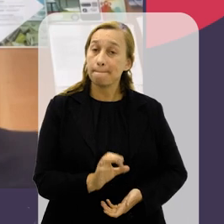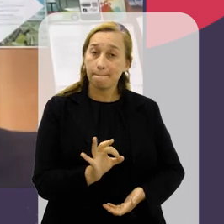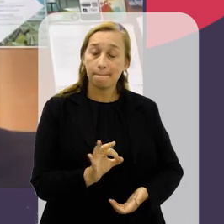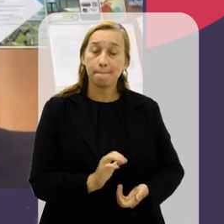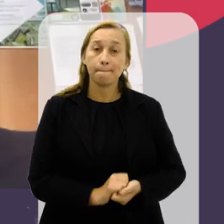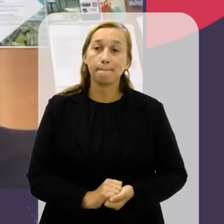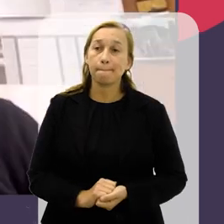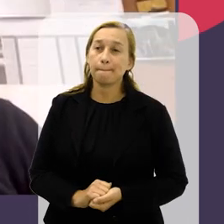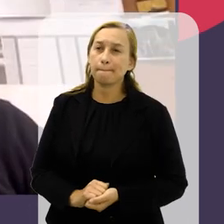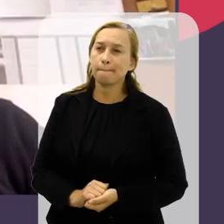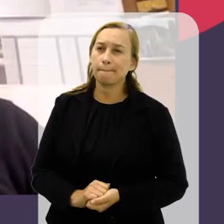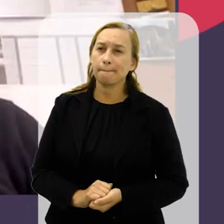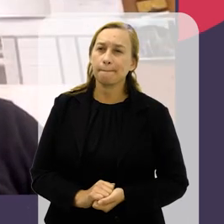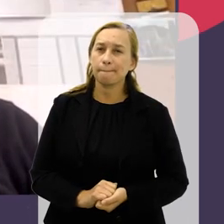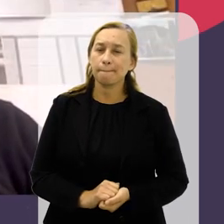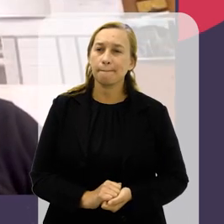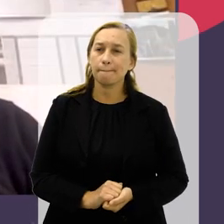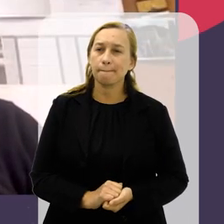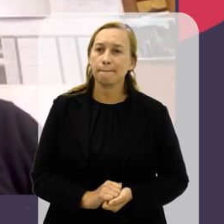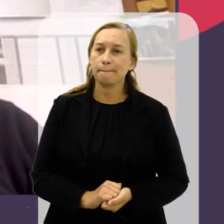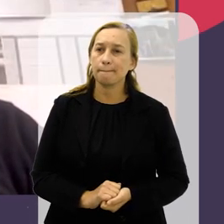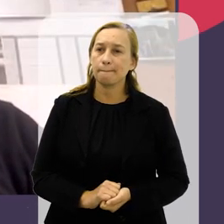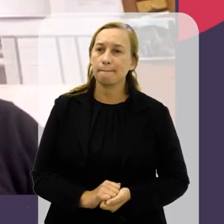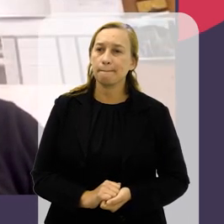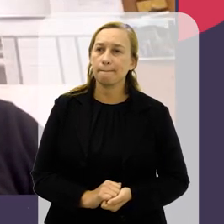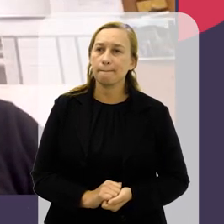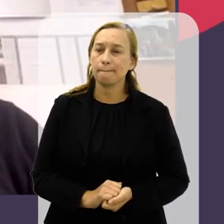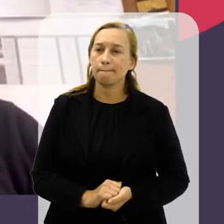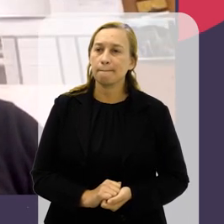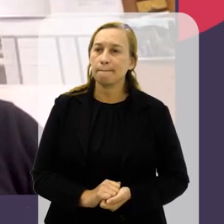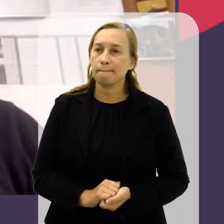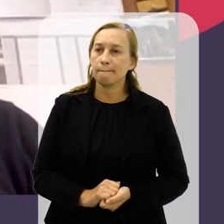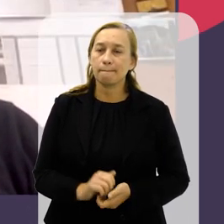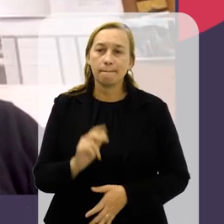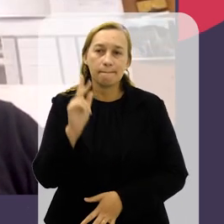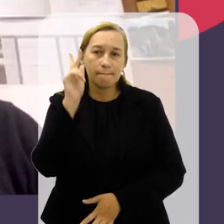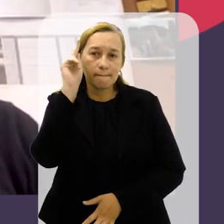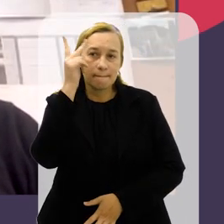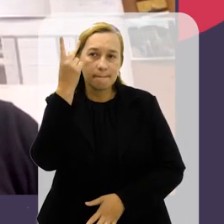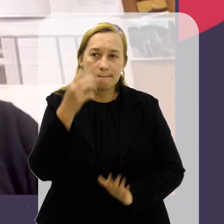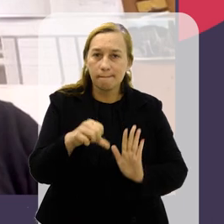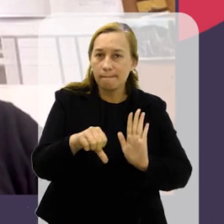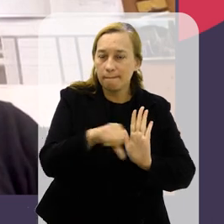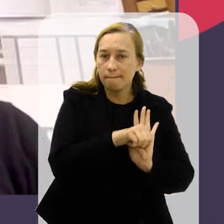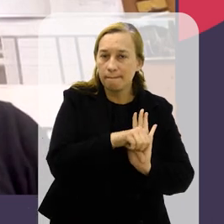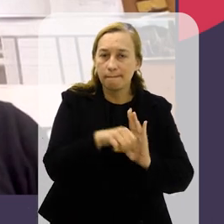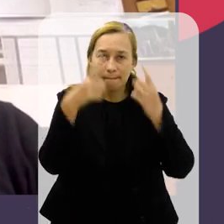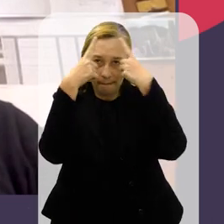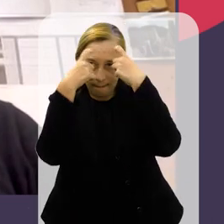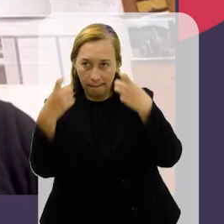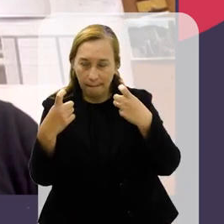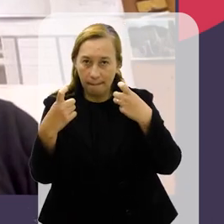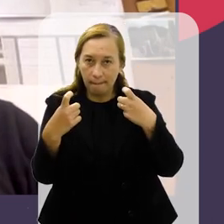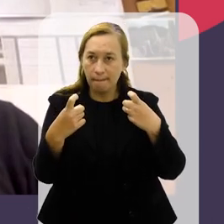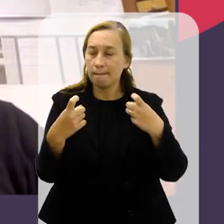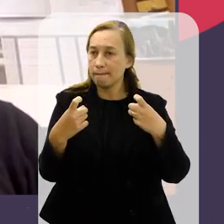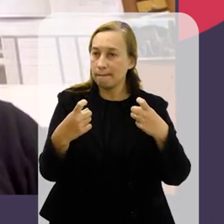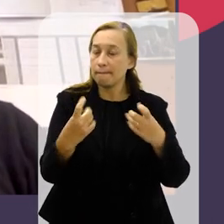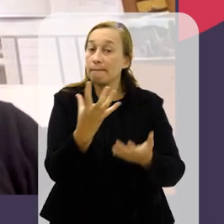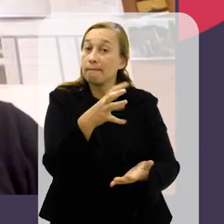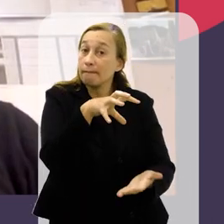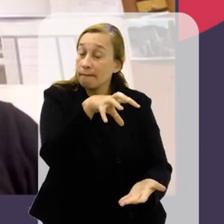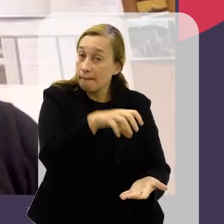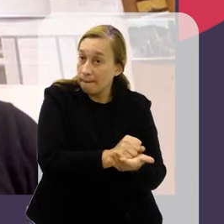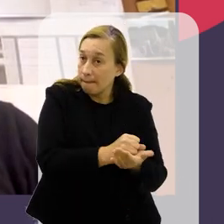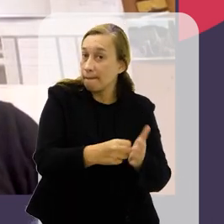Certo. A partir dessa série histórica de ocorrências, de violência, de crimes que são